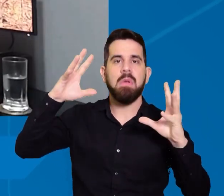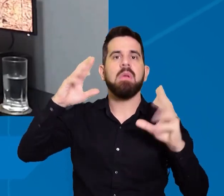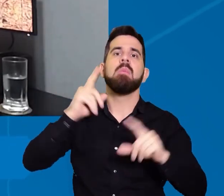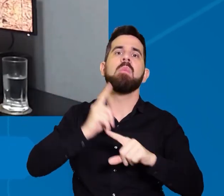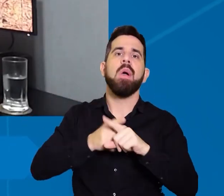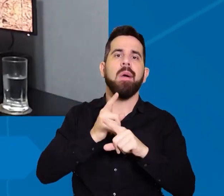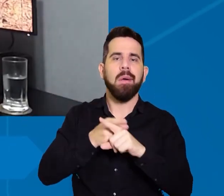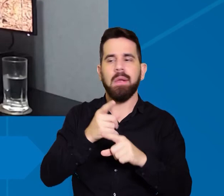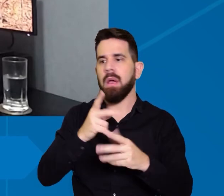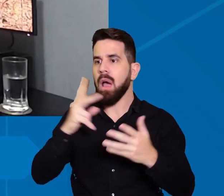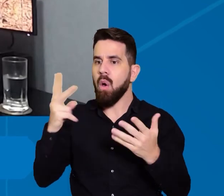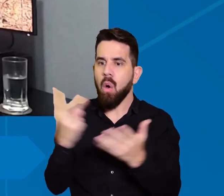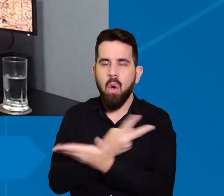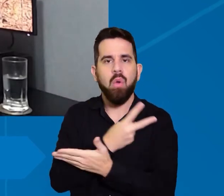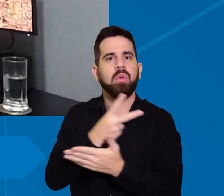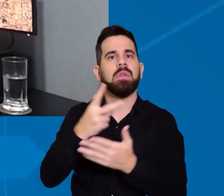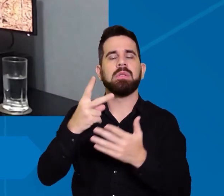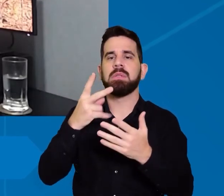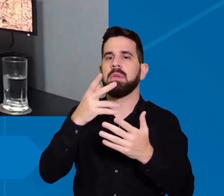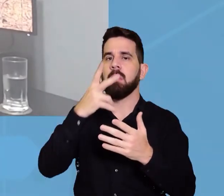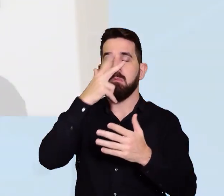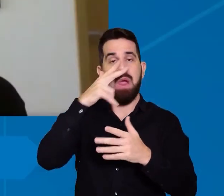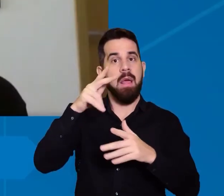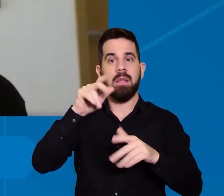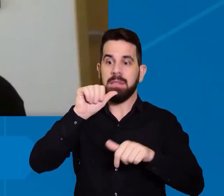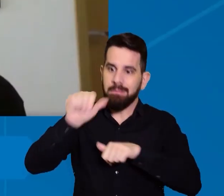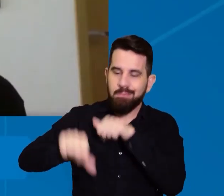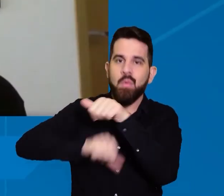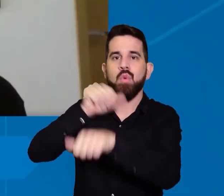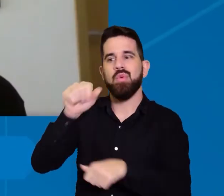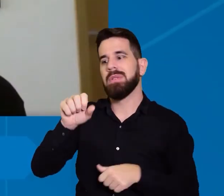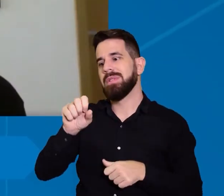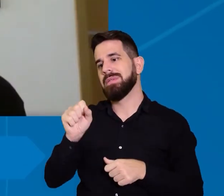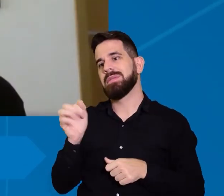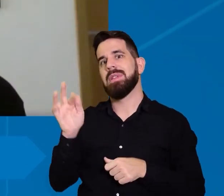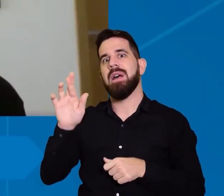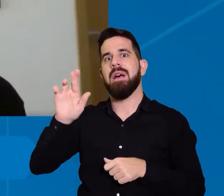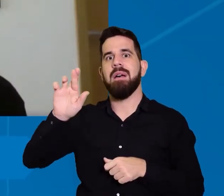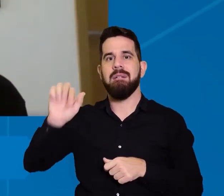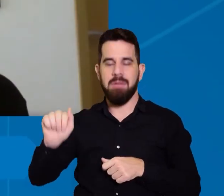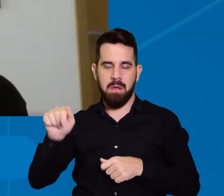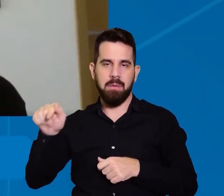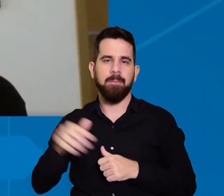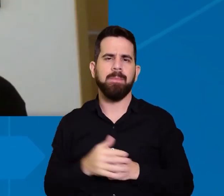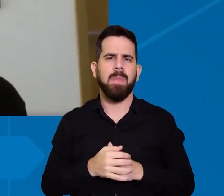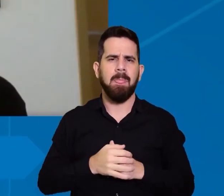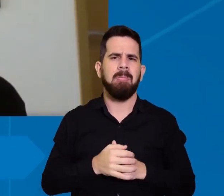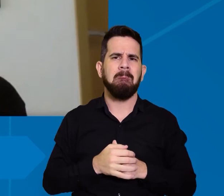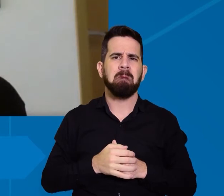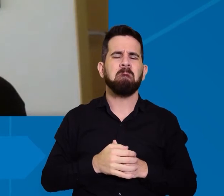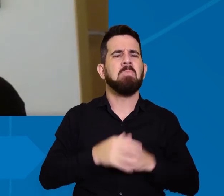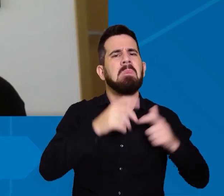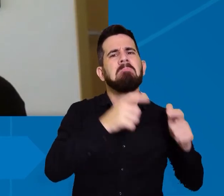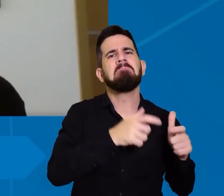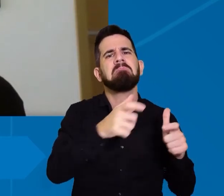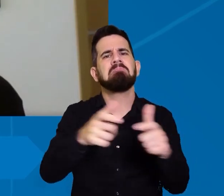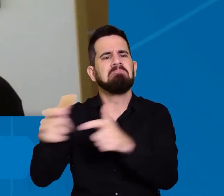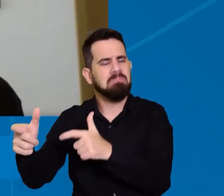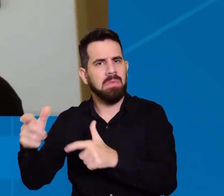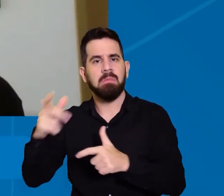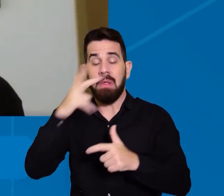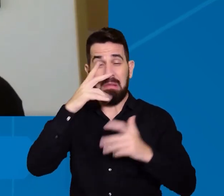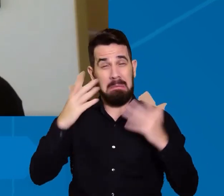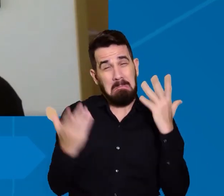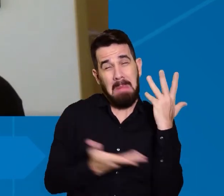impacto na produção maior quebra de safras muitas das áreas elas simplesmente são desmatadas e são